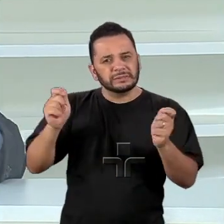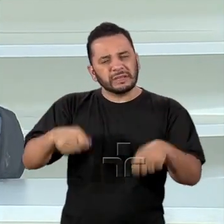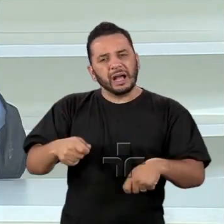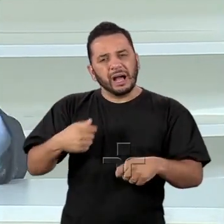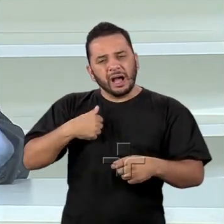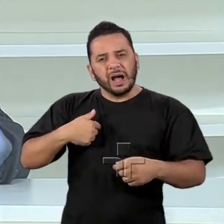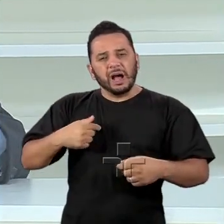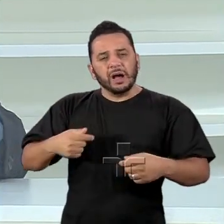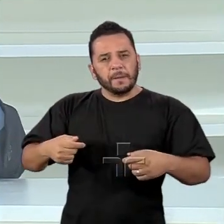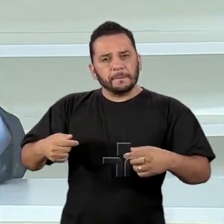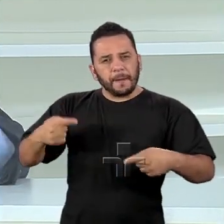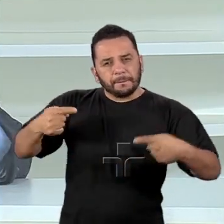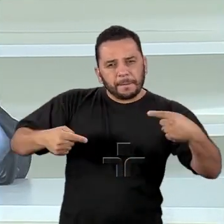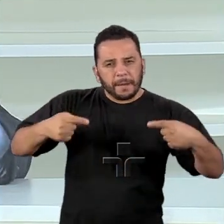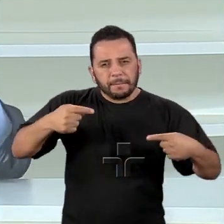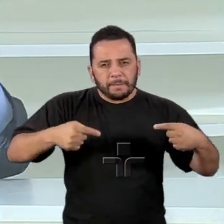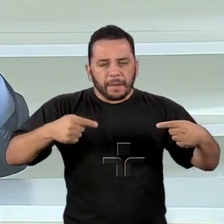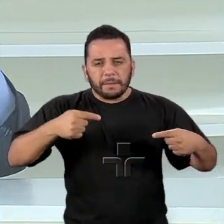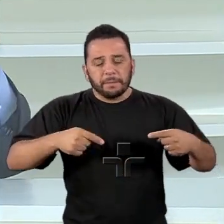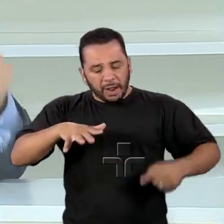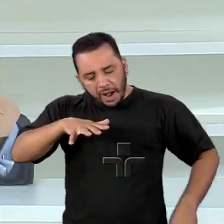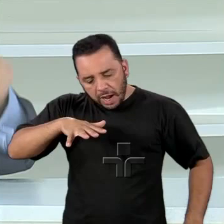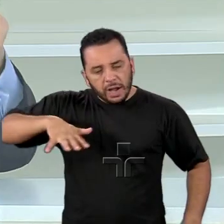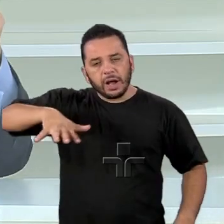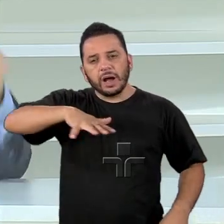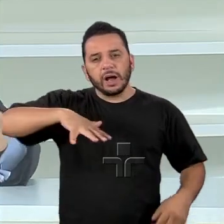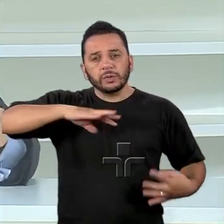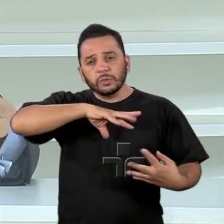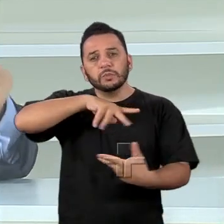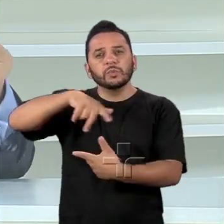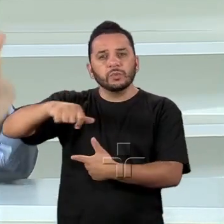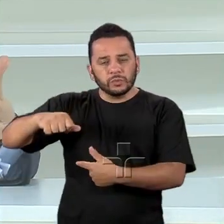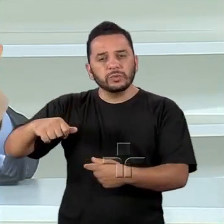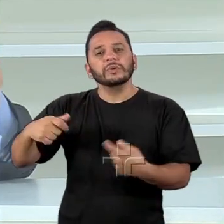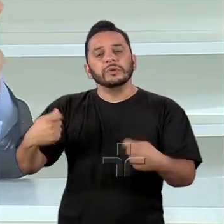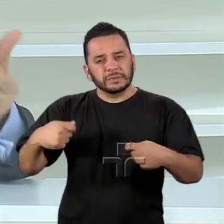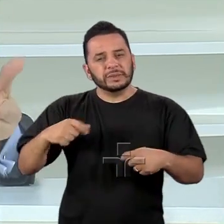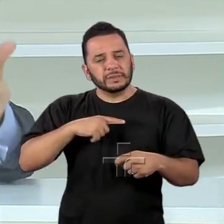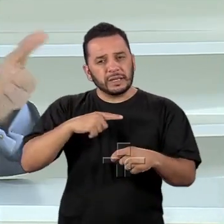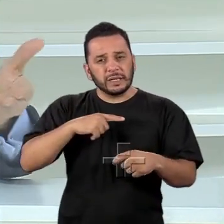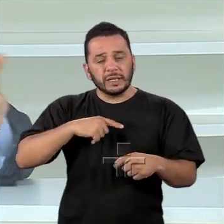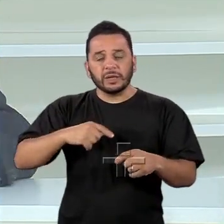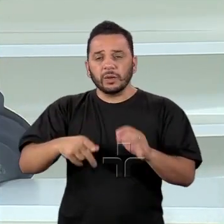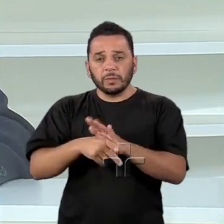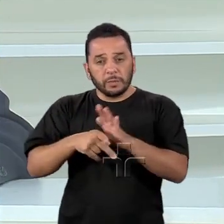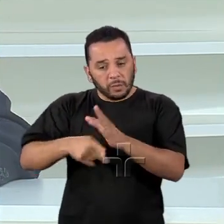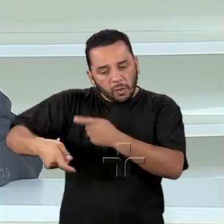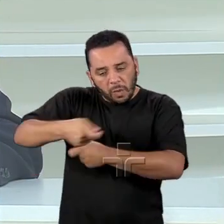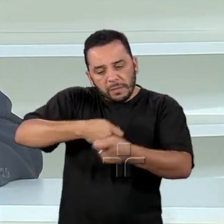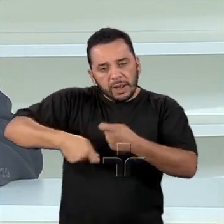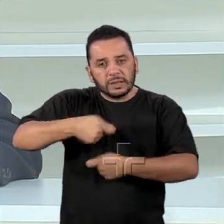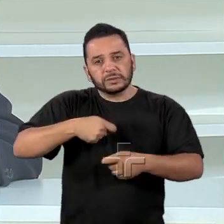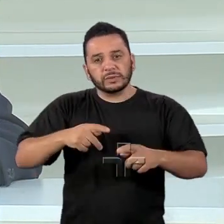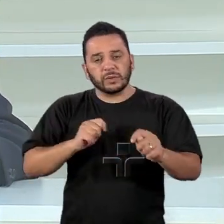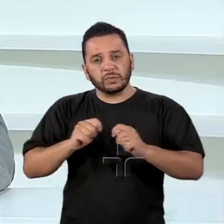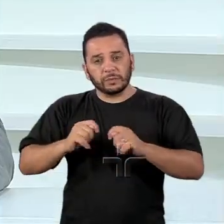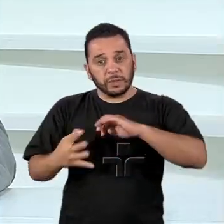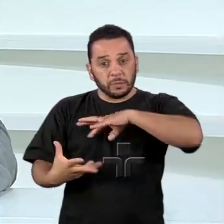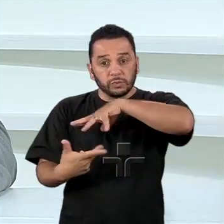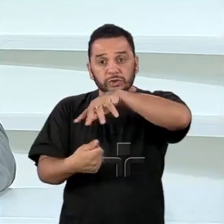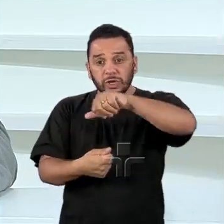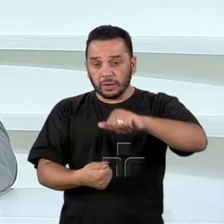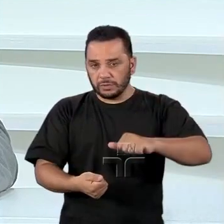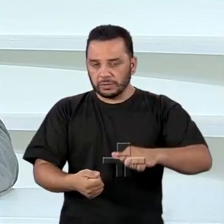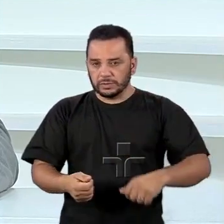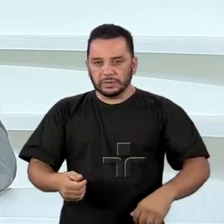você precisa estar associado nos fluxos dinâmicos de comércio e da economia global. Bem, associar-se